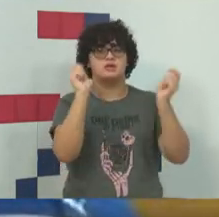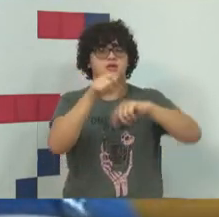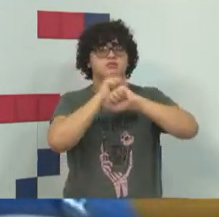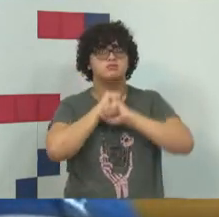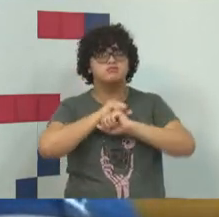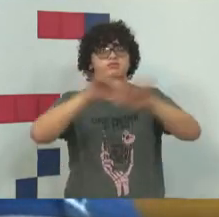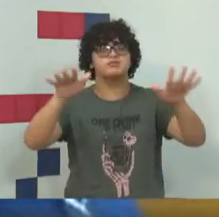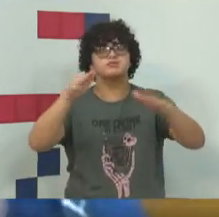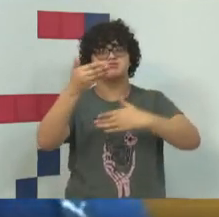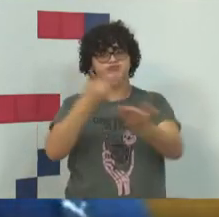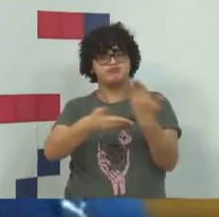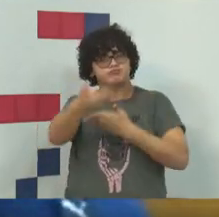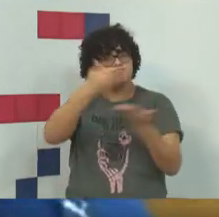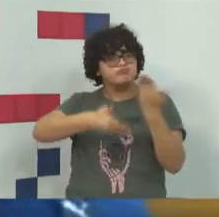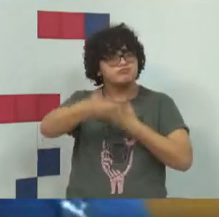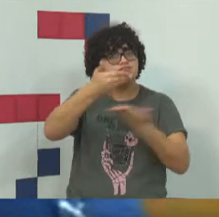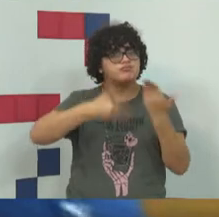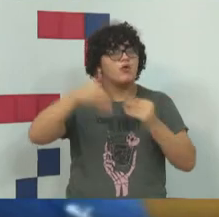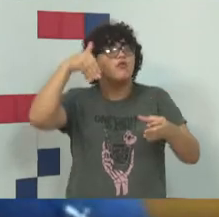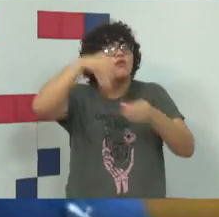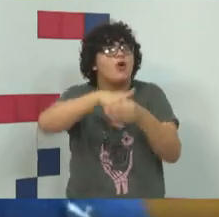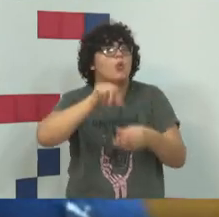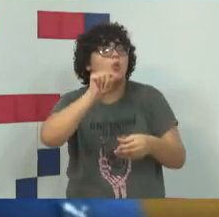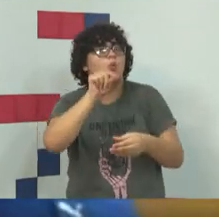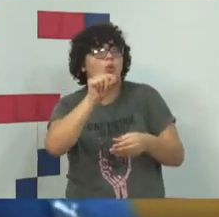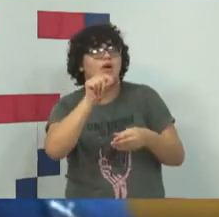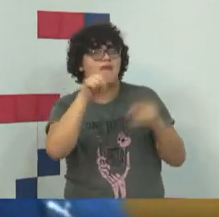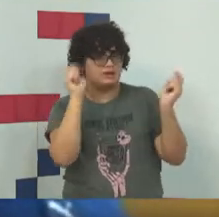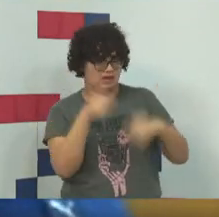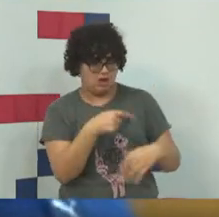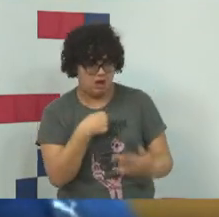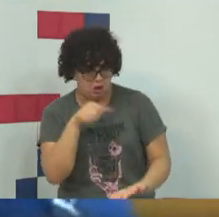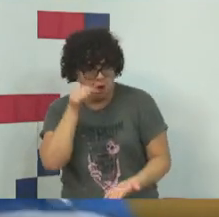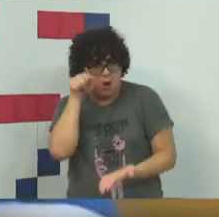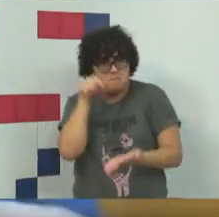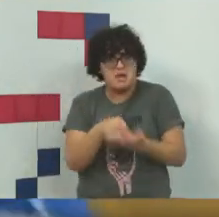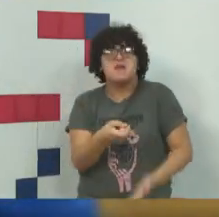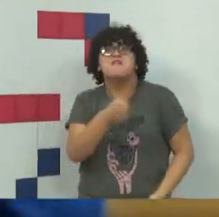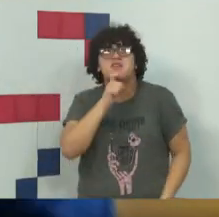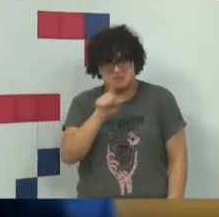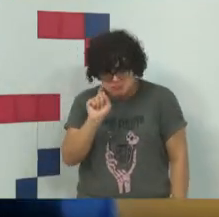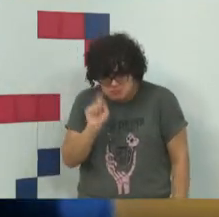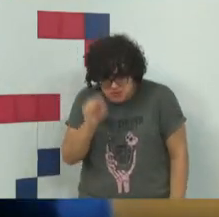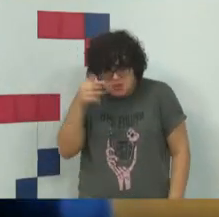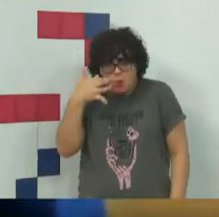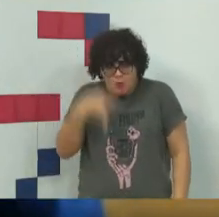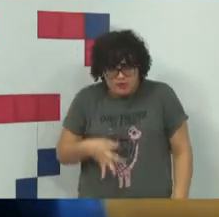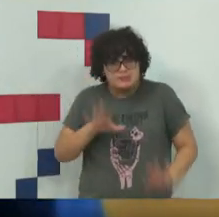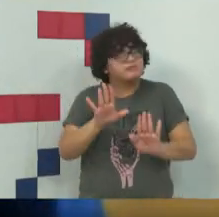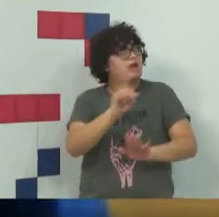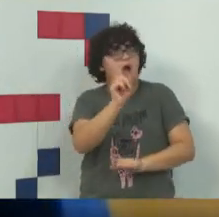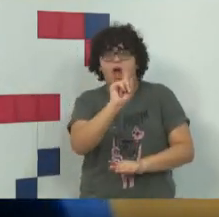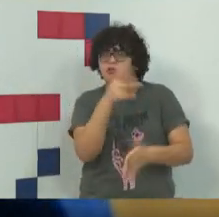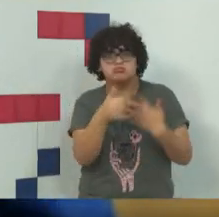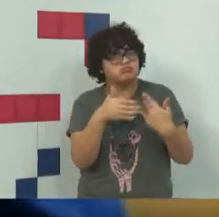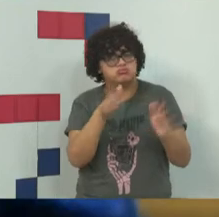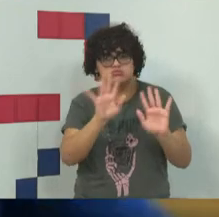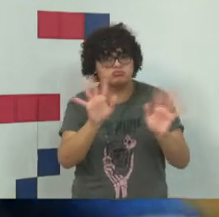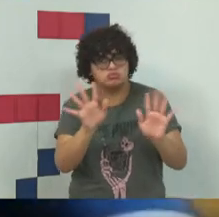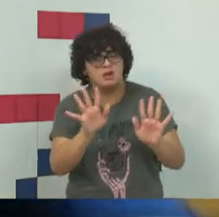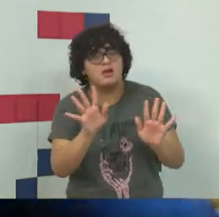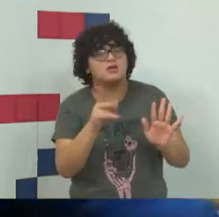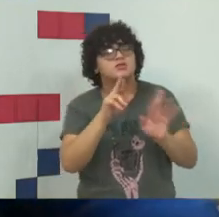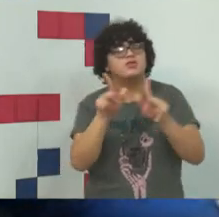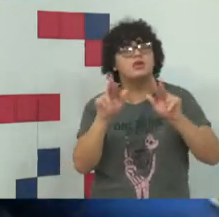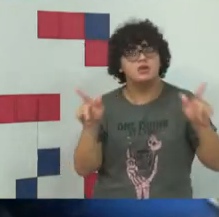transmitido, não é um voto, vamos dizer, que se aperta um botão, ou que é uma coisa, vamos dizer assim, um pouco rastreável.